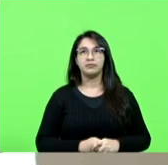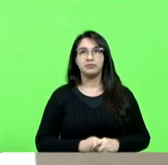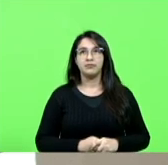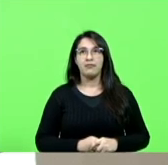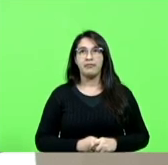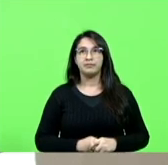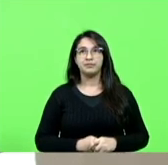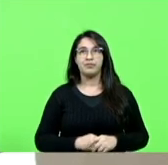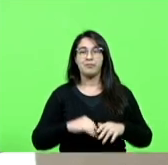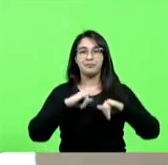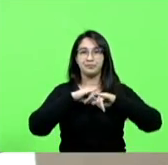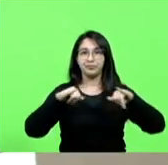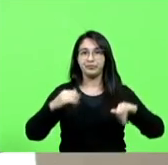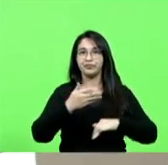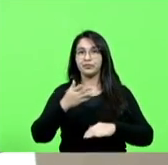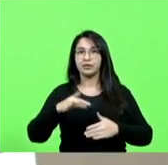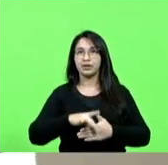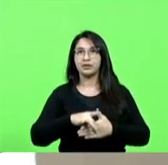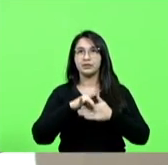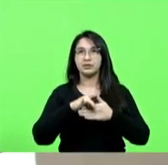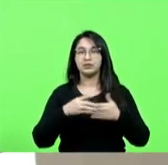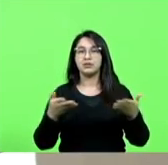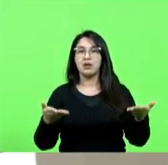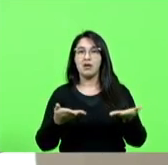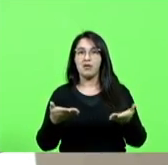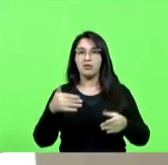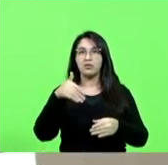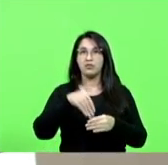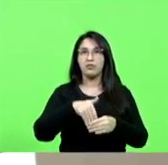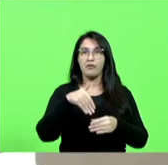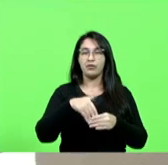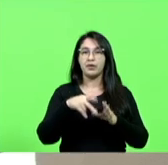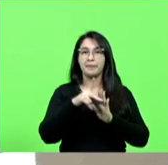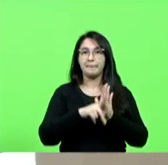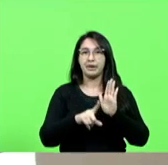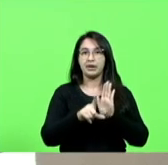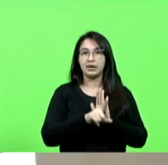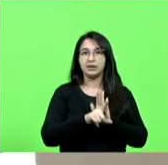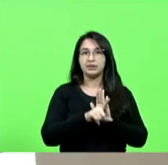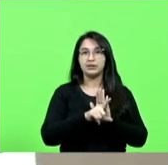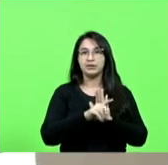Informo, senhores líderes, que na sequência nós iremos votar o PLC.